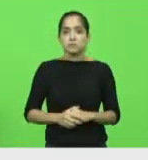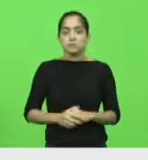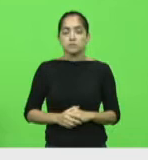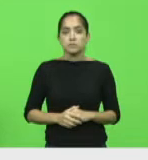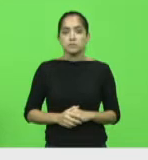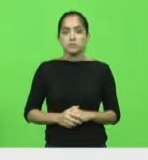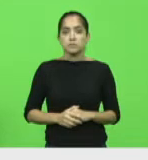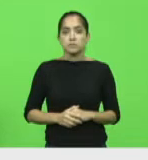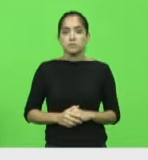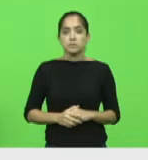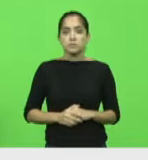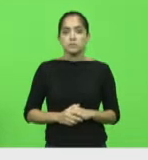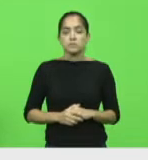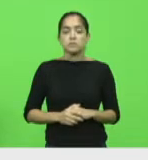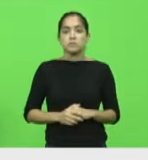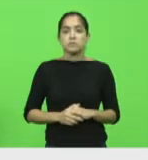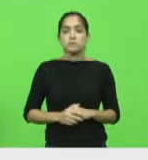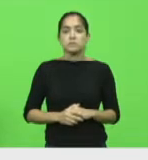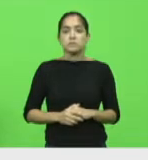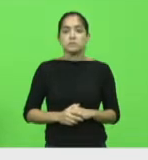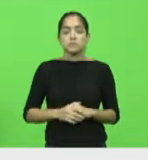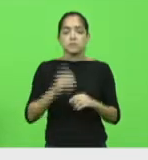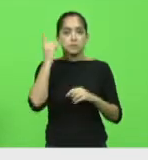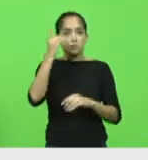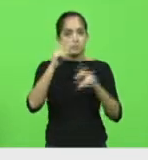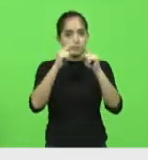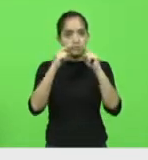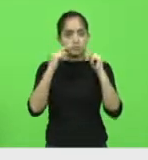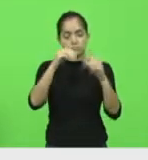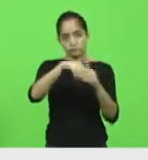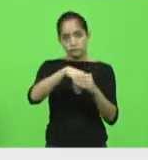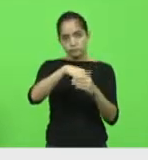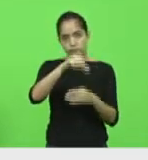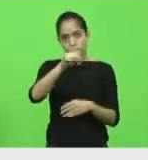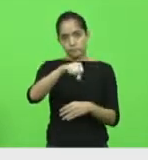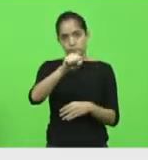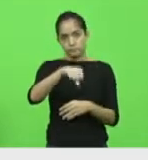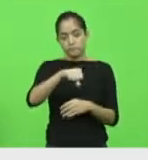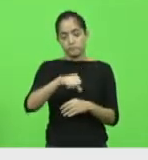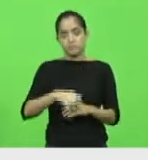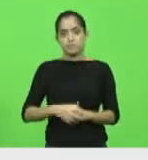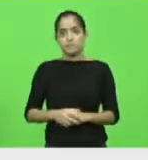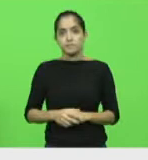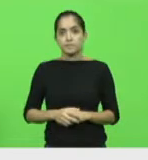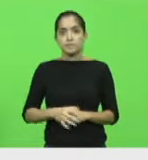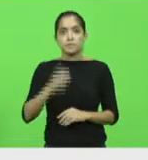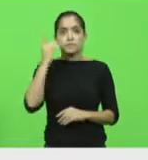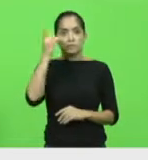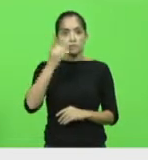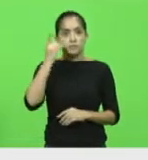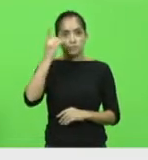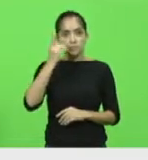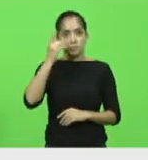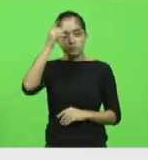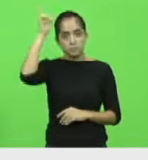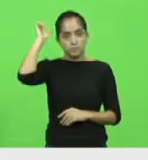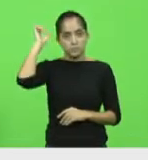Deputado Romildo Titão. Deputado Titão, vota sim, senhor presidente. Deputado Titão, vota sim. Como vota a deputada Sargento Lima?